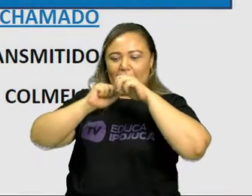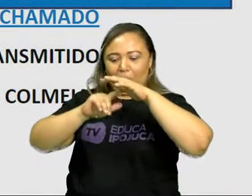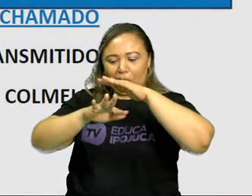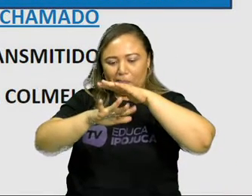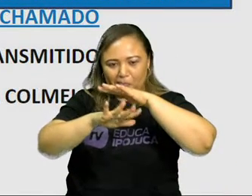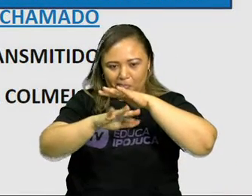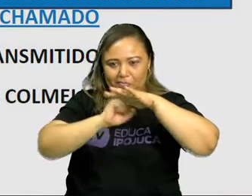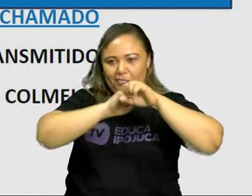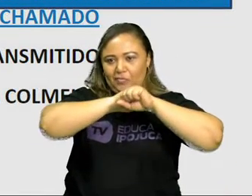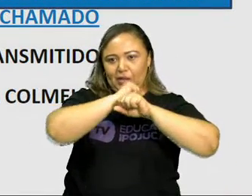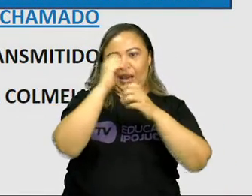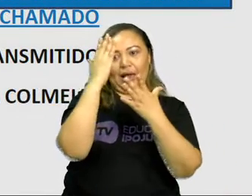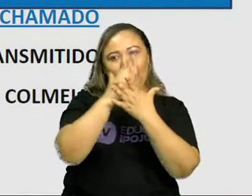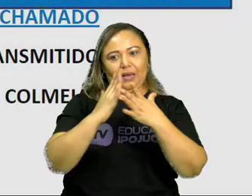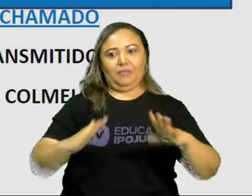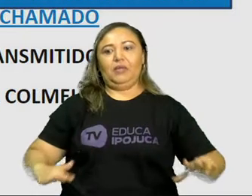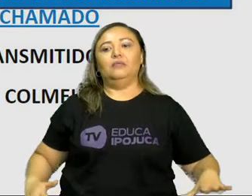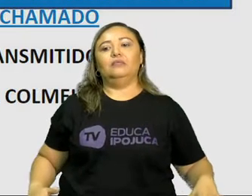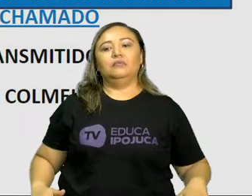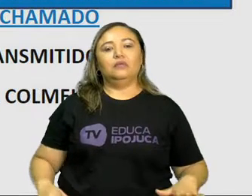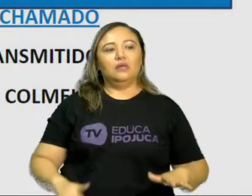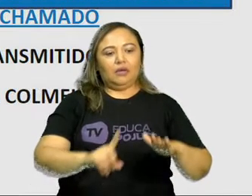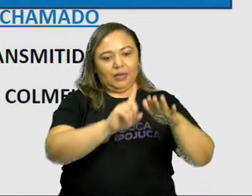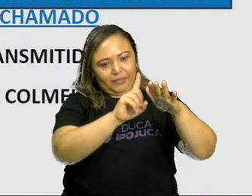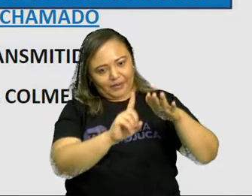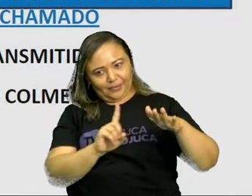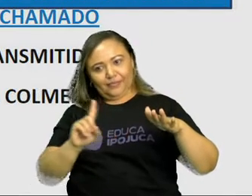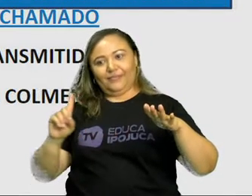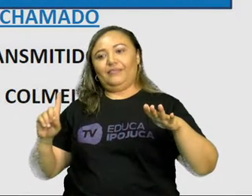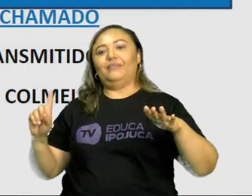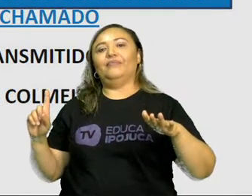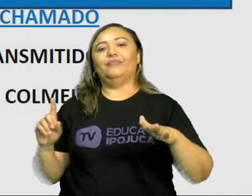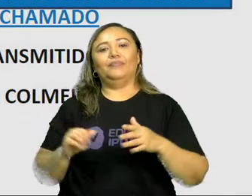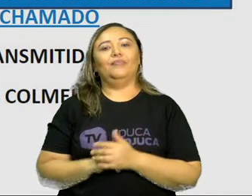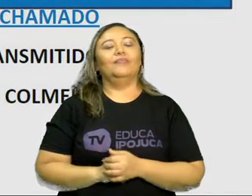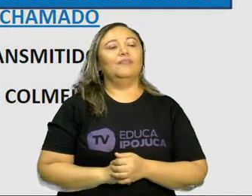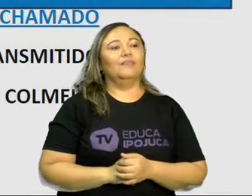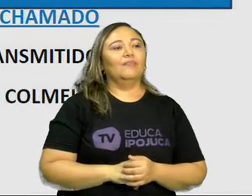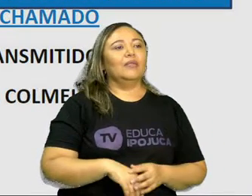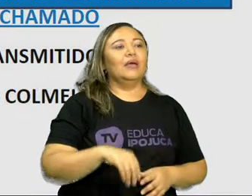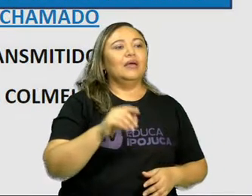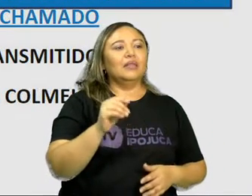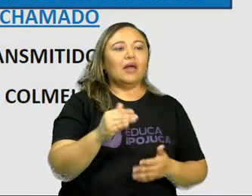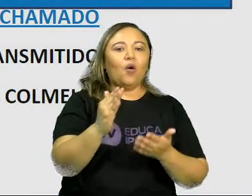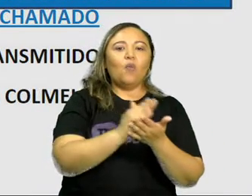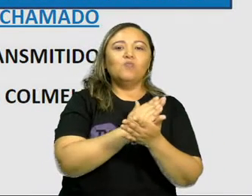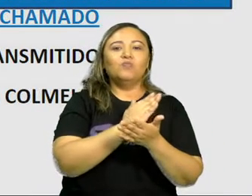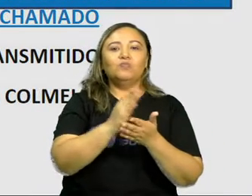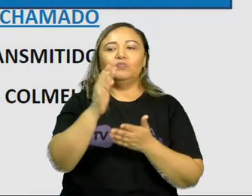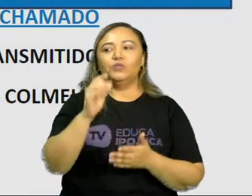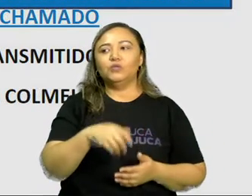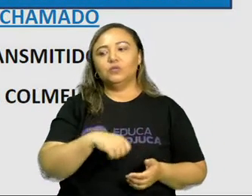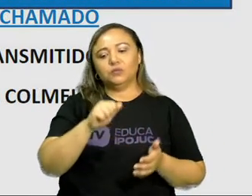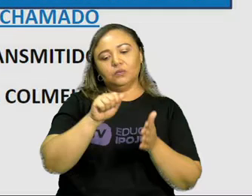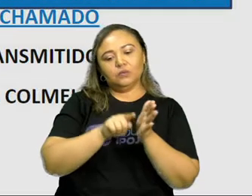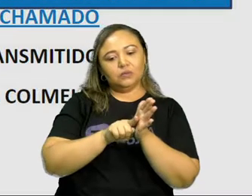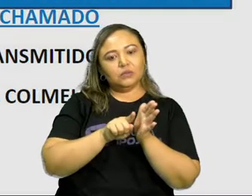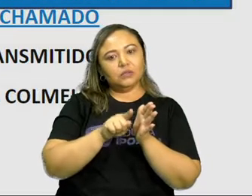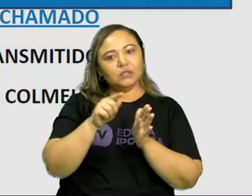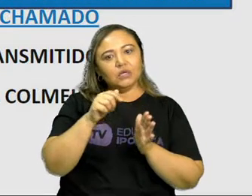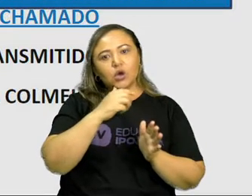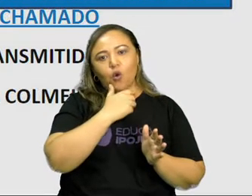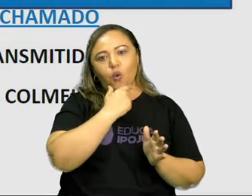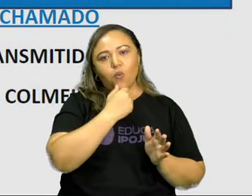defendendo o distanciamento social. E a opinião dos especialistas. Então, ele está dizendo que ele não está falando por falar.